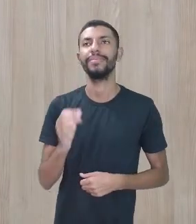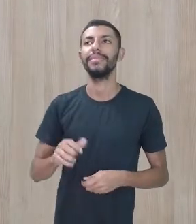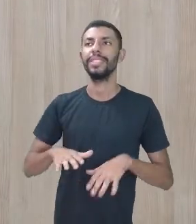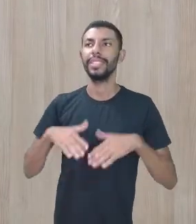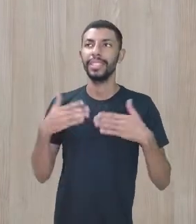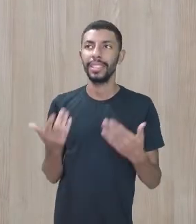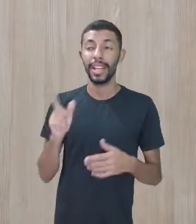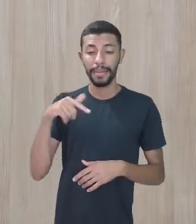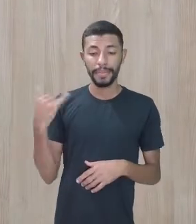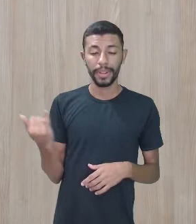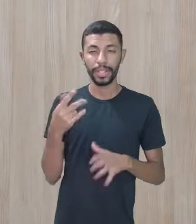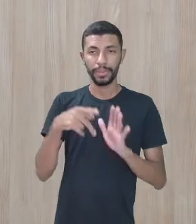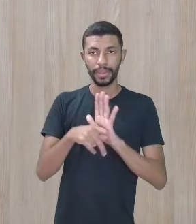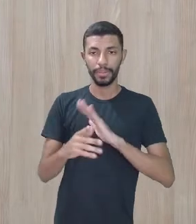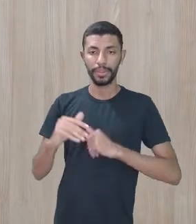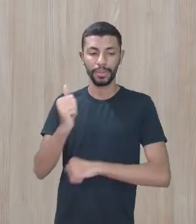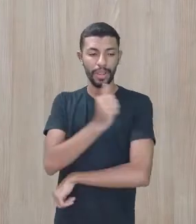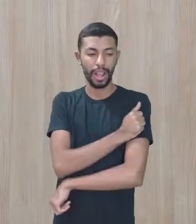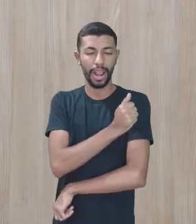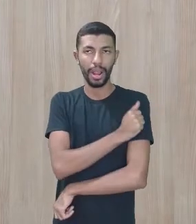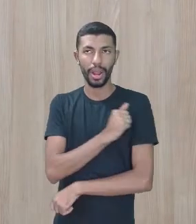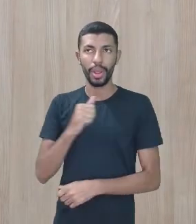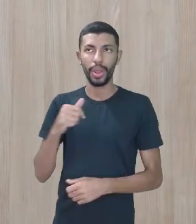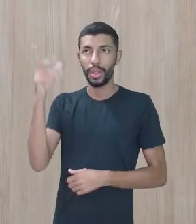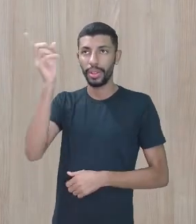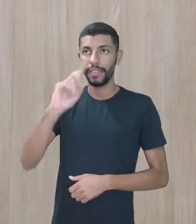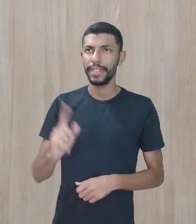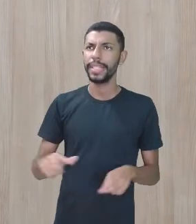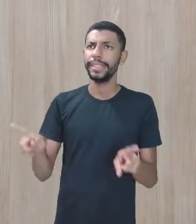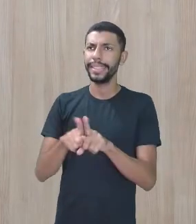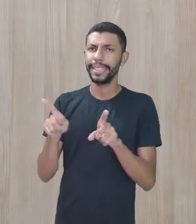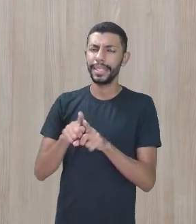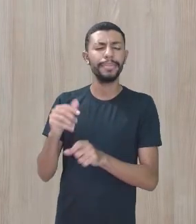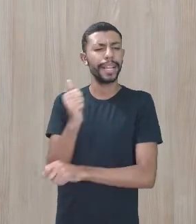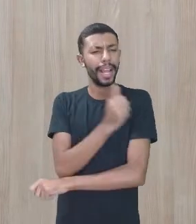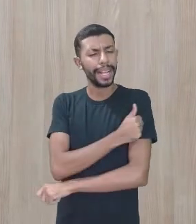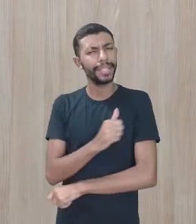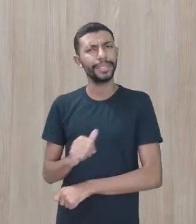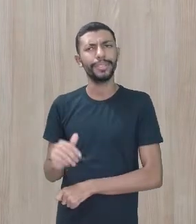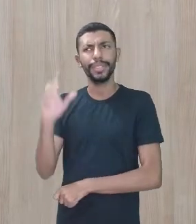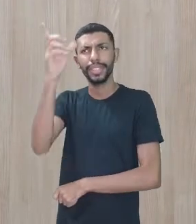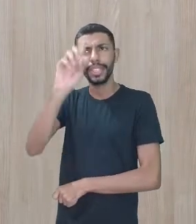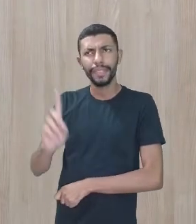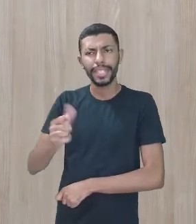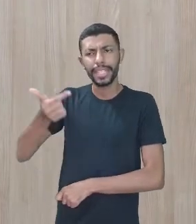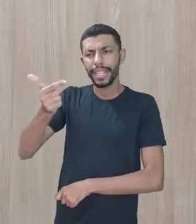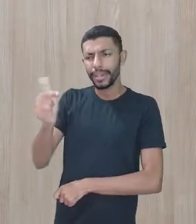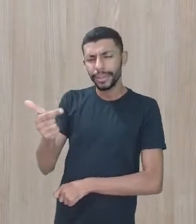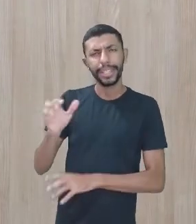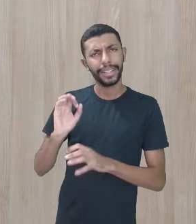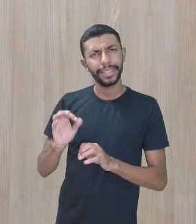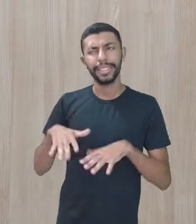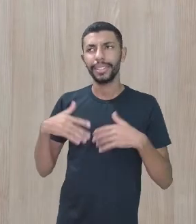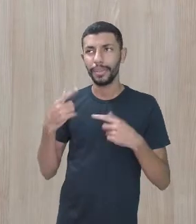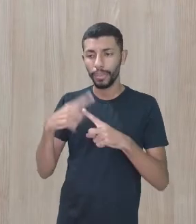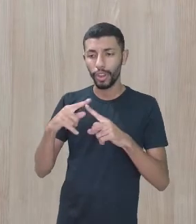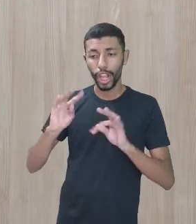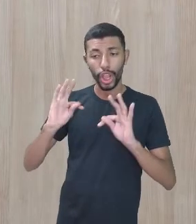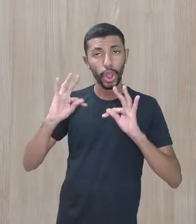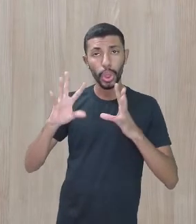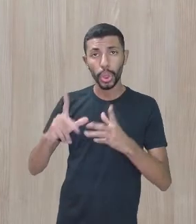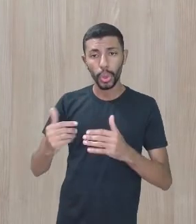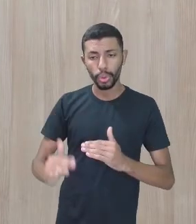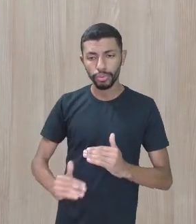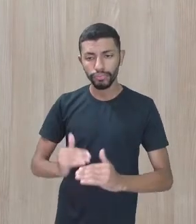para o estudante com deficiência e o estudante também sem deficiência, porque todos crescem e aprendem a lidar